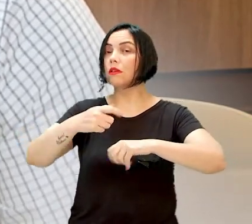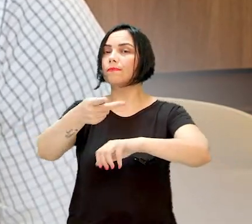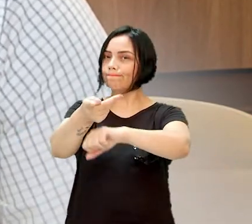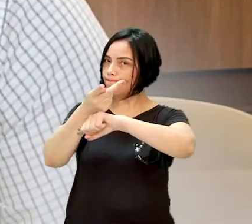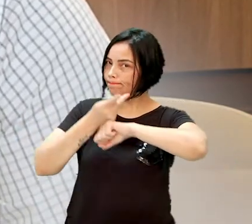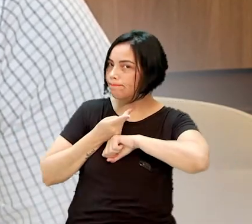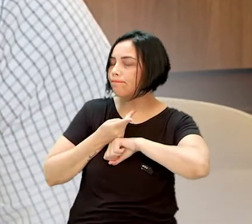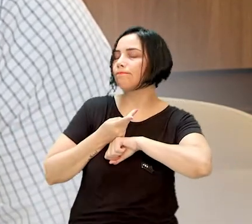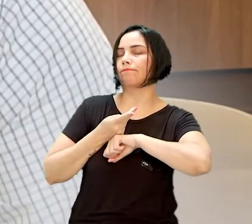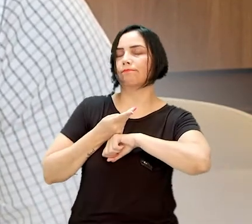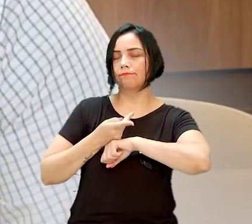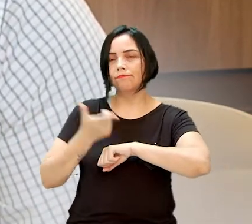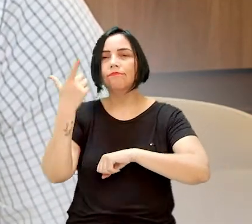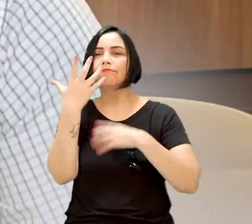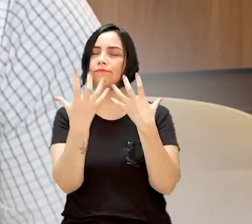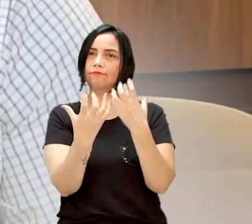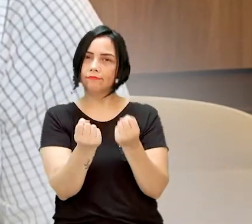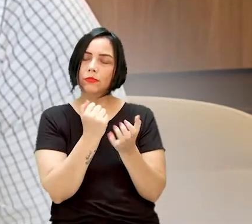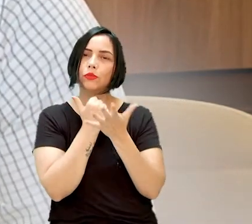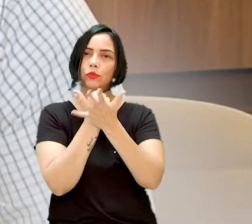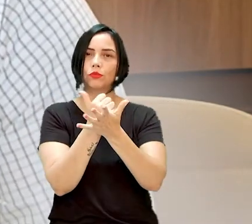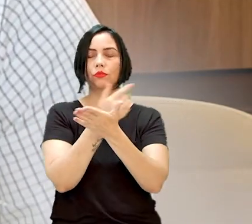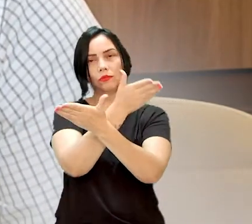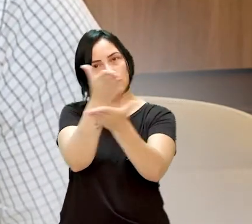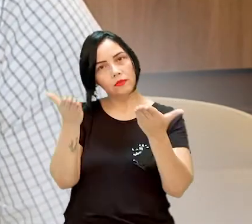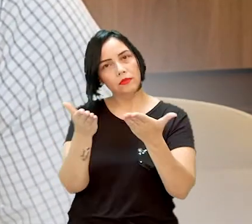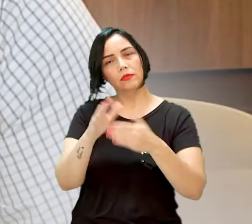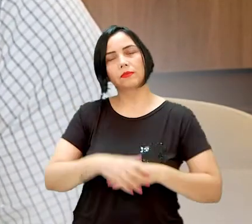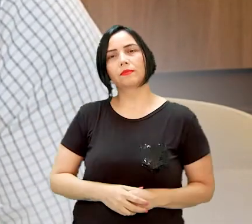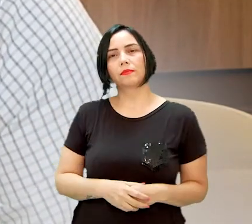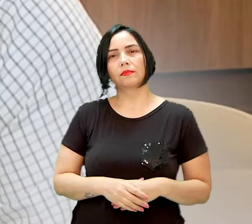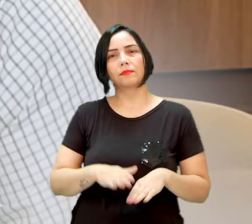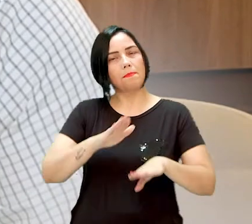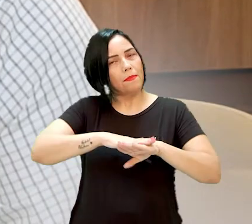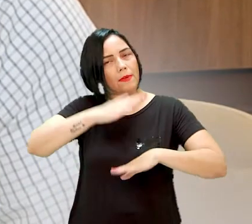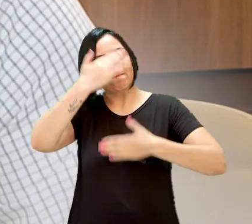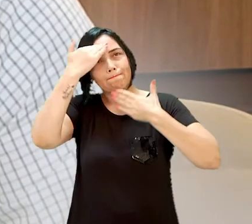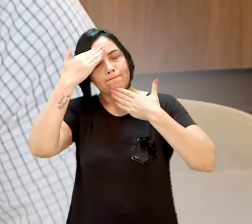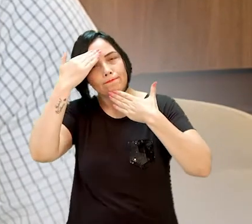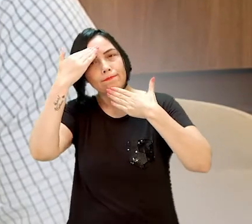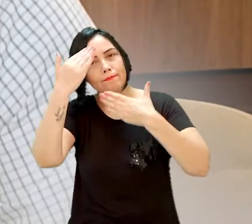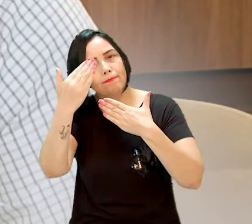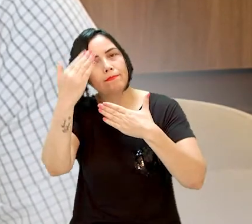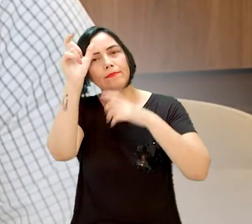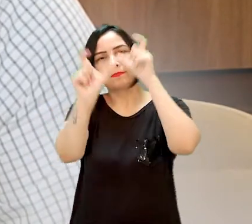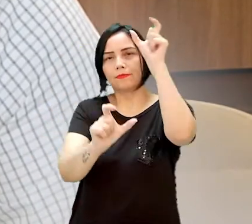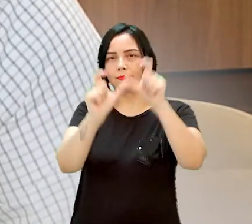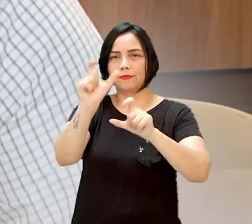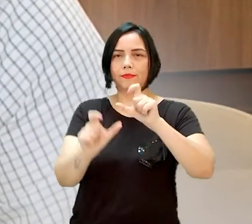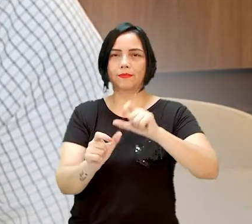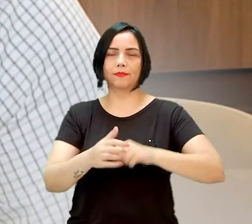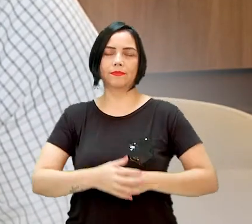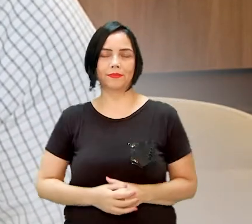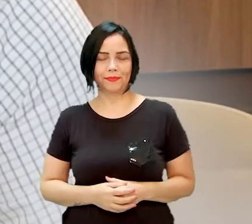me procurem. Me procurem, que eu quero lutar por você. Mais uma vez, obrigado aos 1